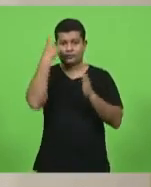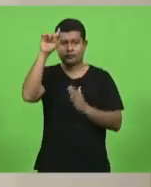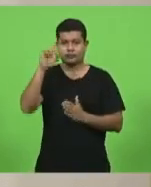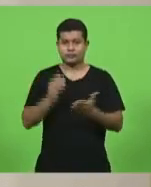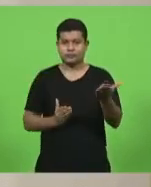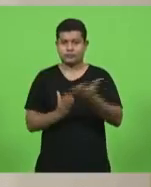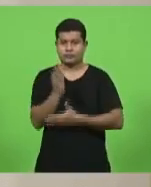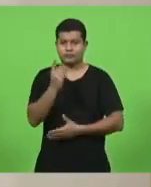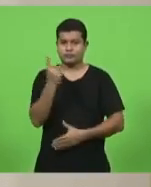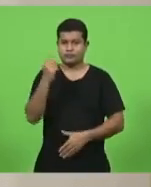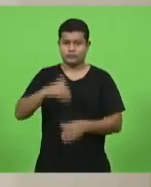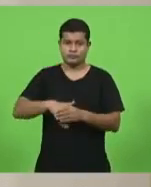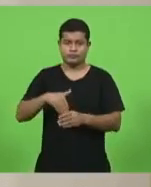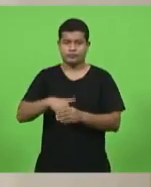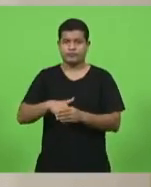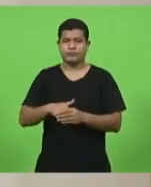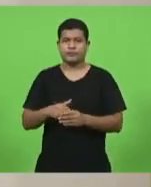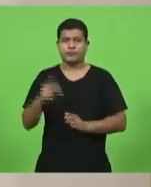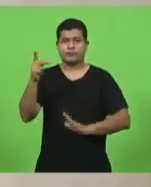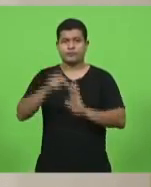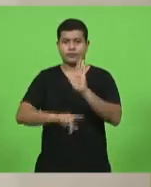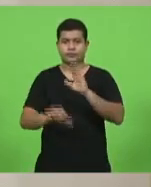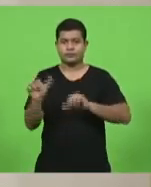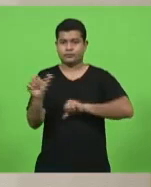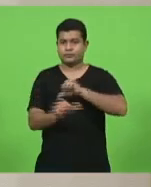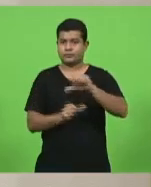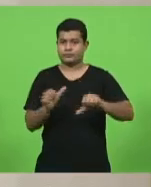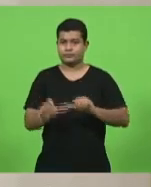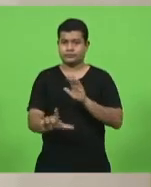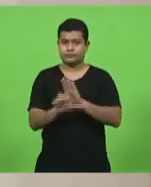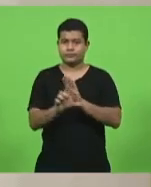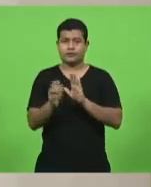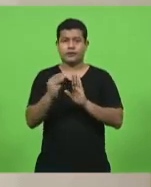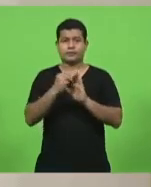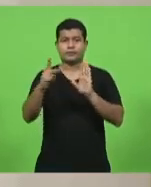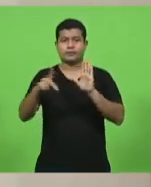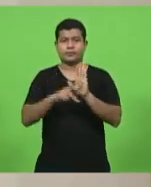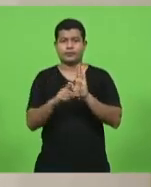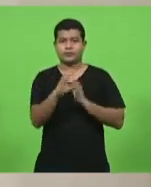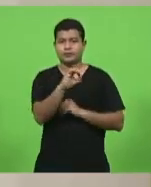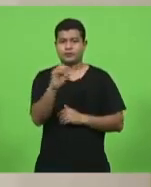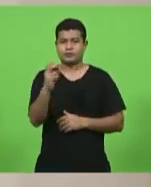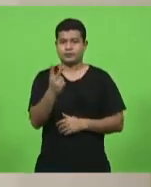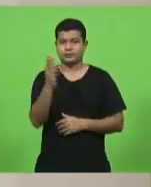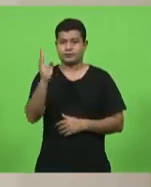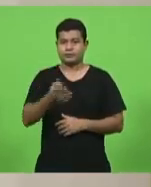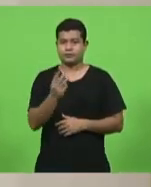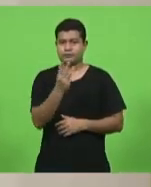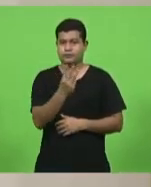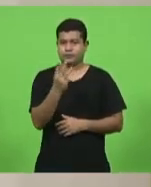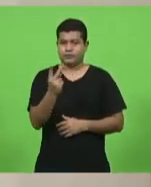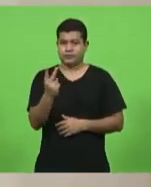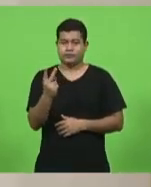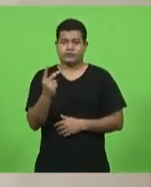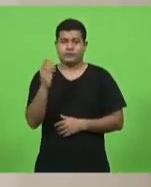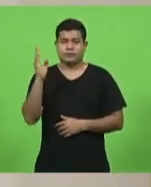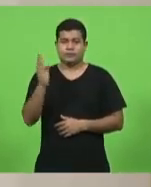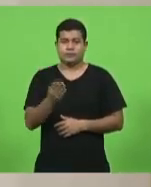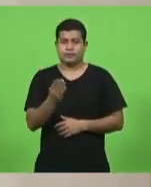único o projeto de conversão em lei de medida provisória 00231-2021